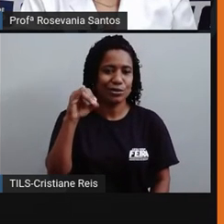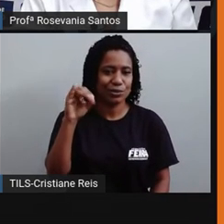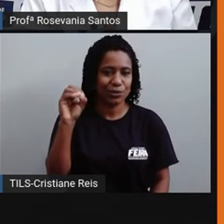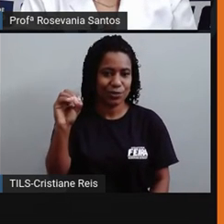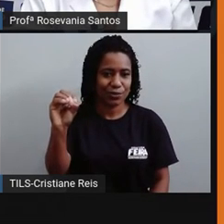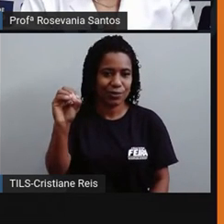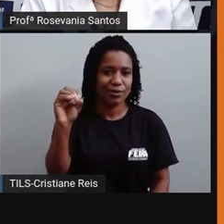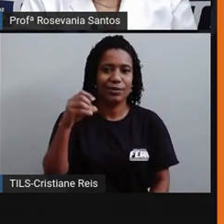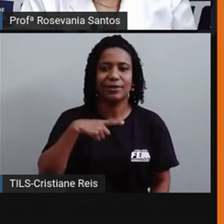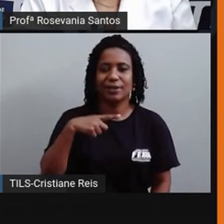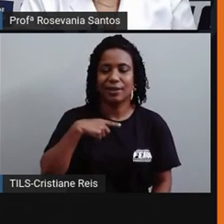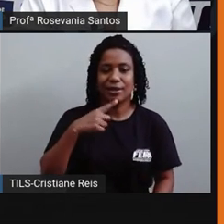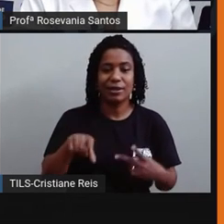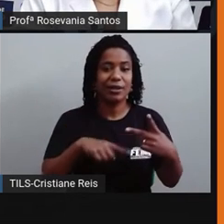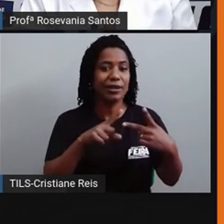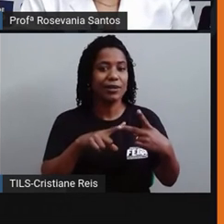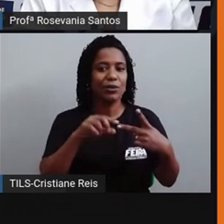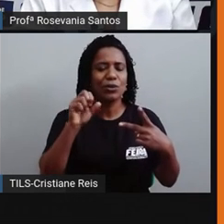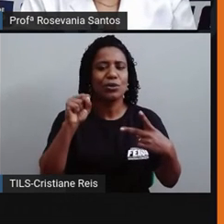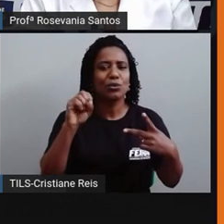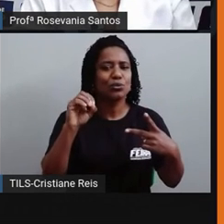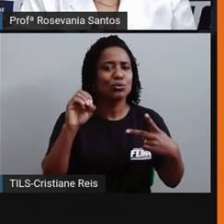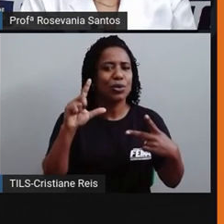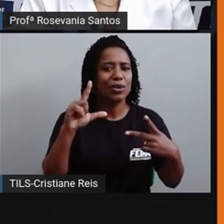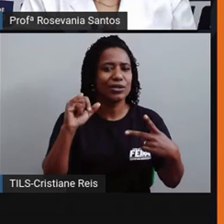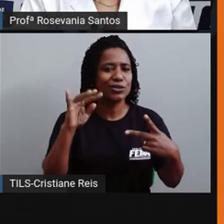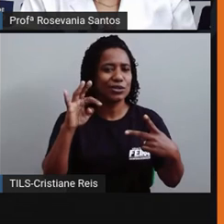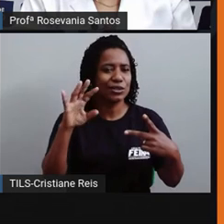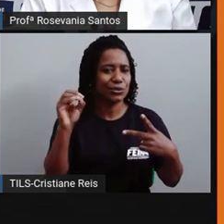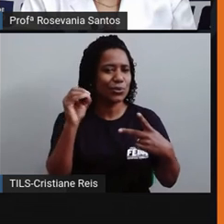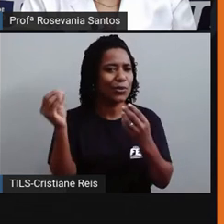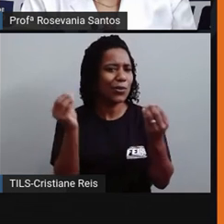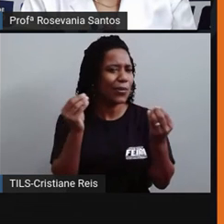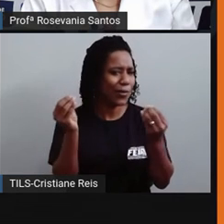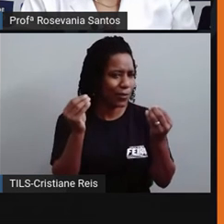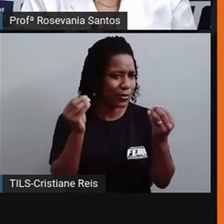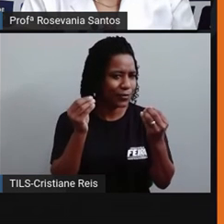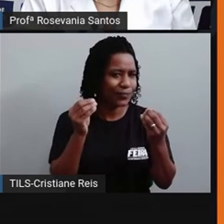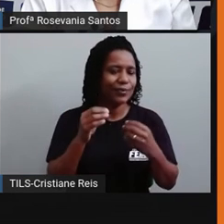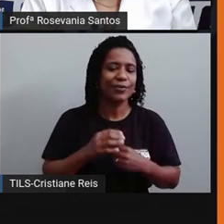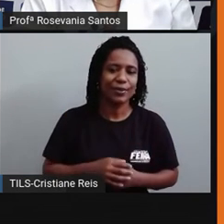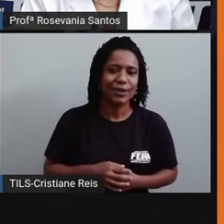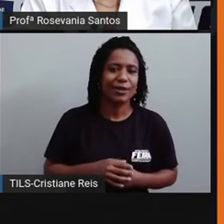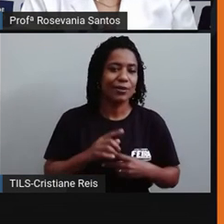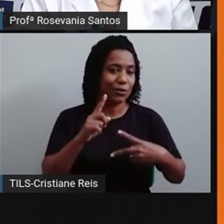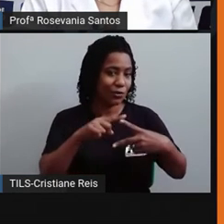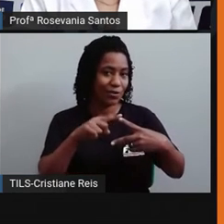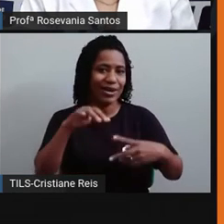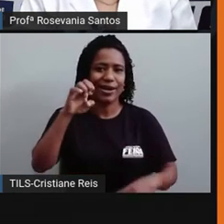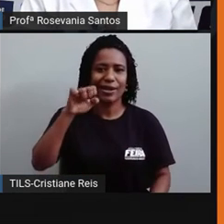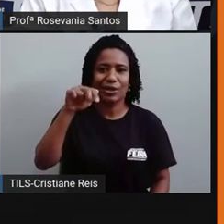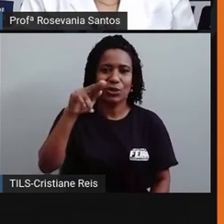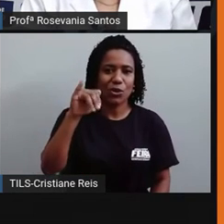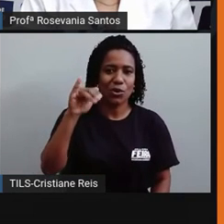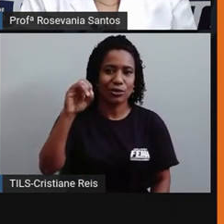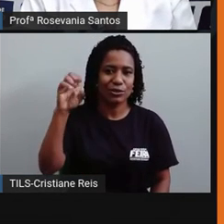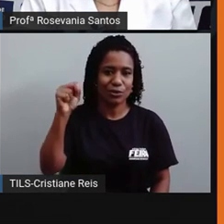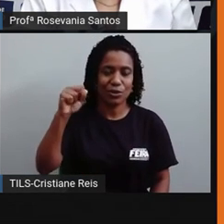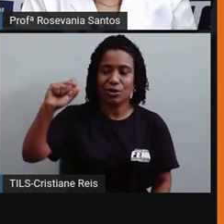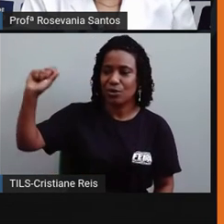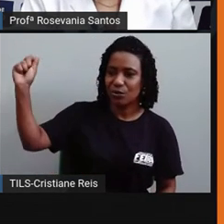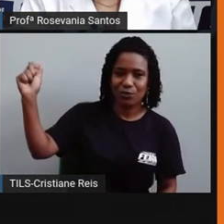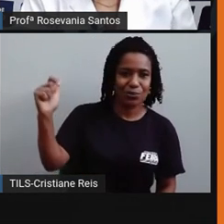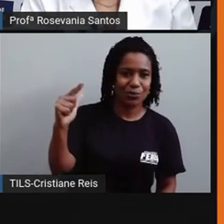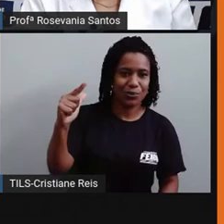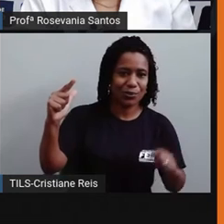momentos de solstício. O equinócio, a gente tem iluminação igual nos hemisférios, né? A diferença é,